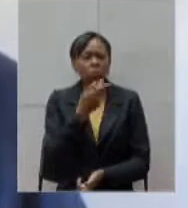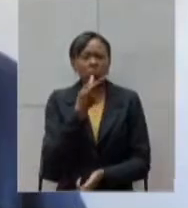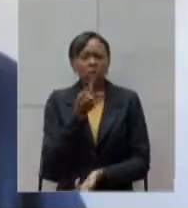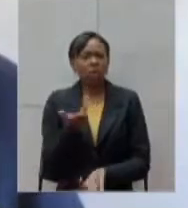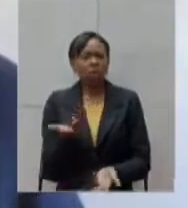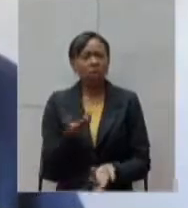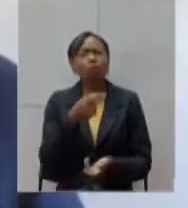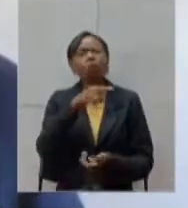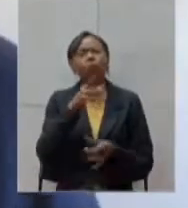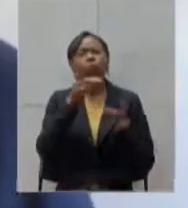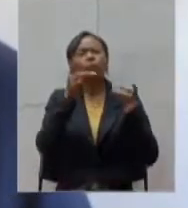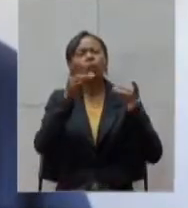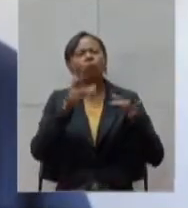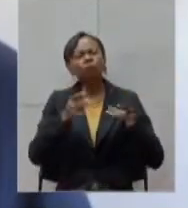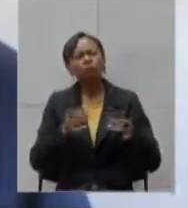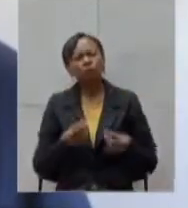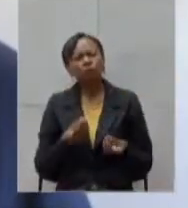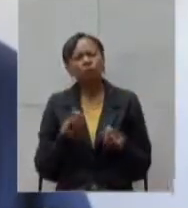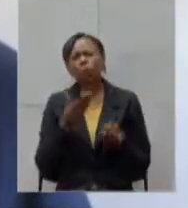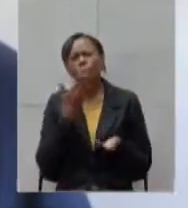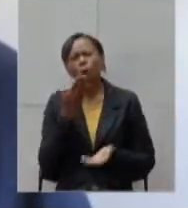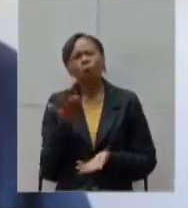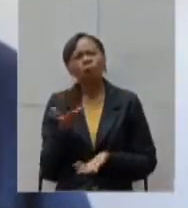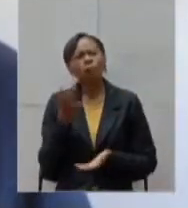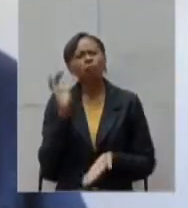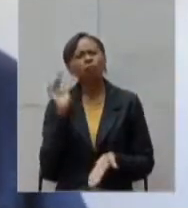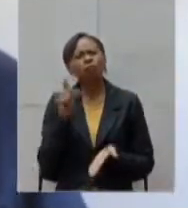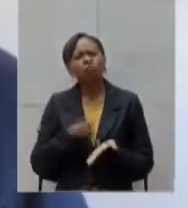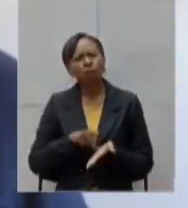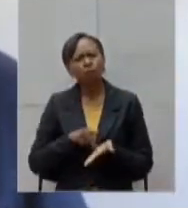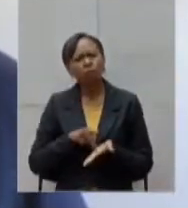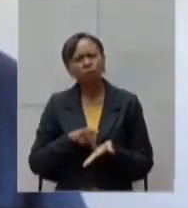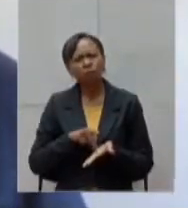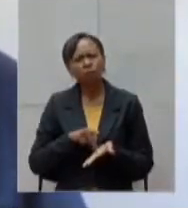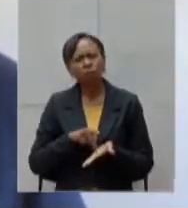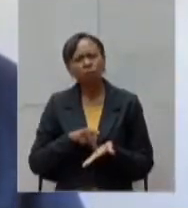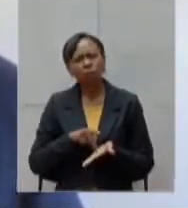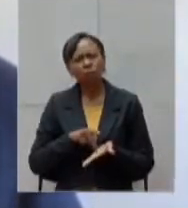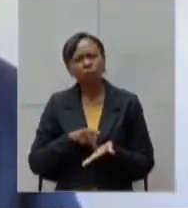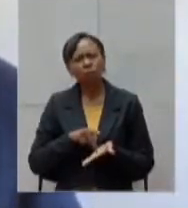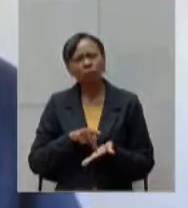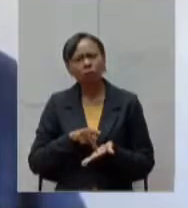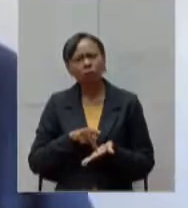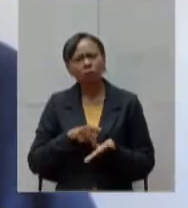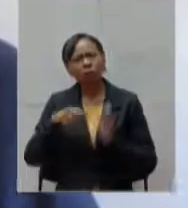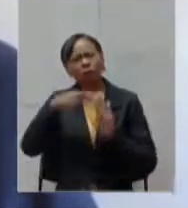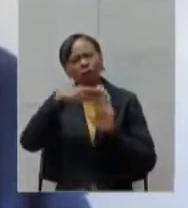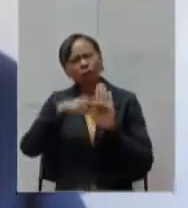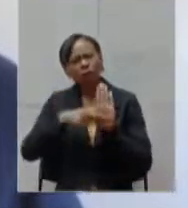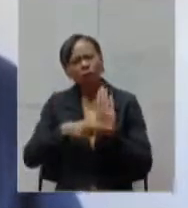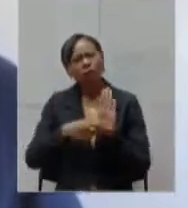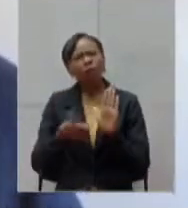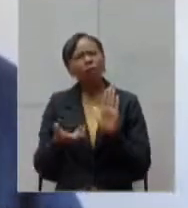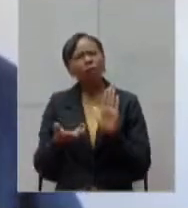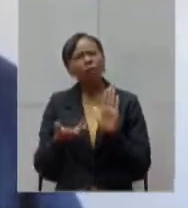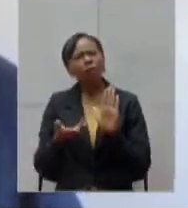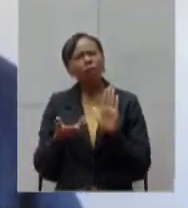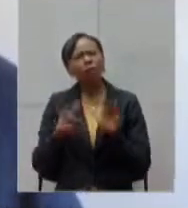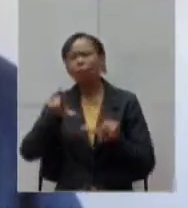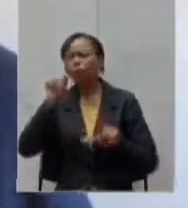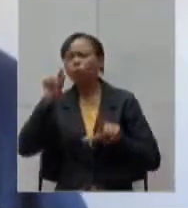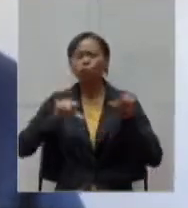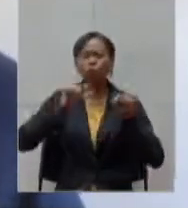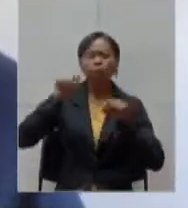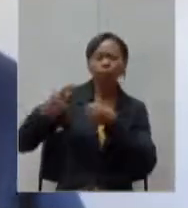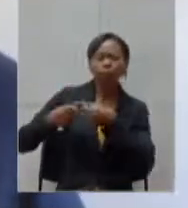pudesse detalhar para todos nós qual é de fato o objetivo do Estado qual foi o critério da escolha dos municípios qual o formato